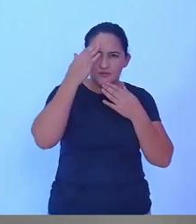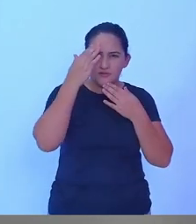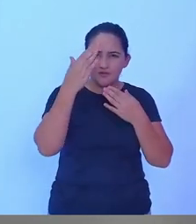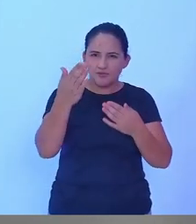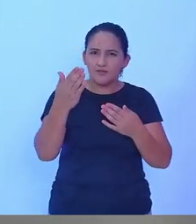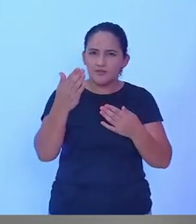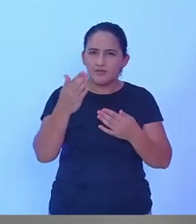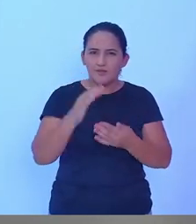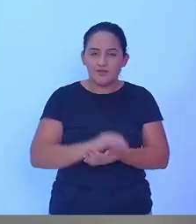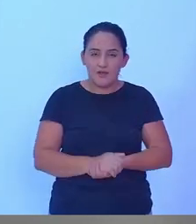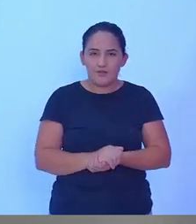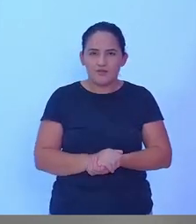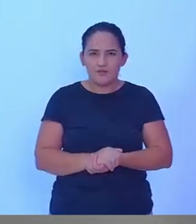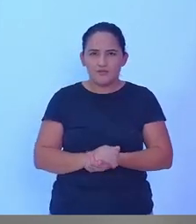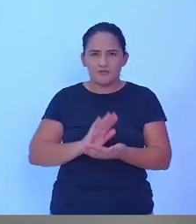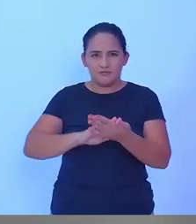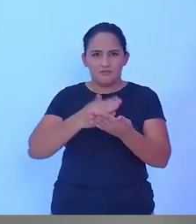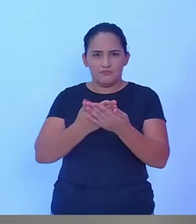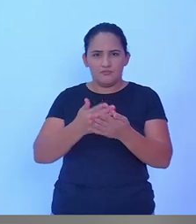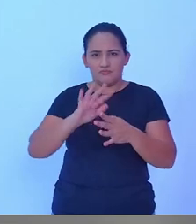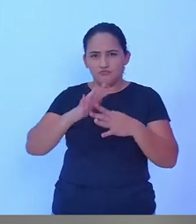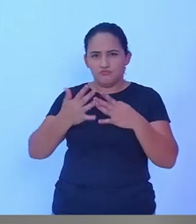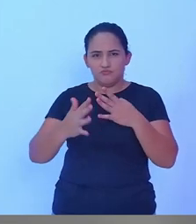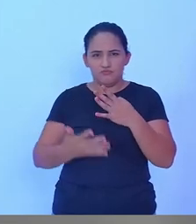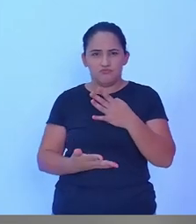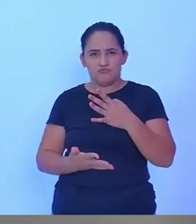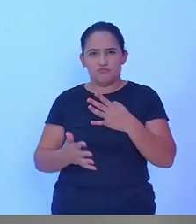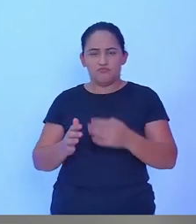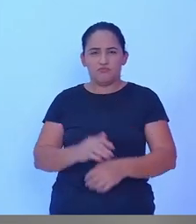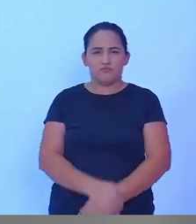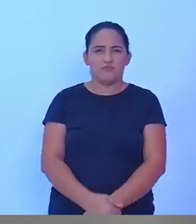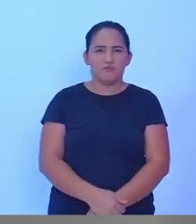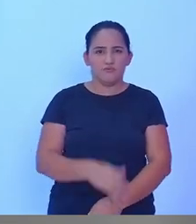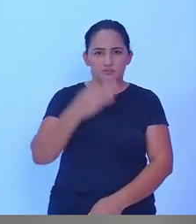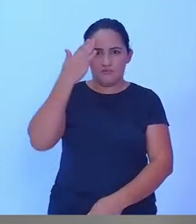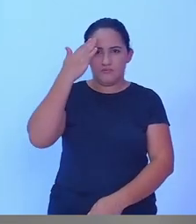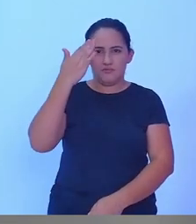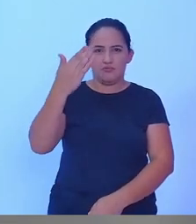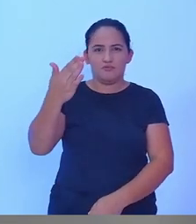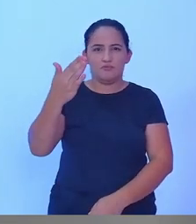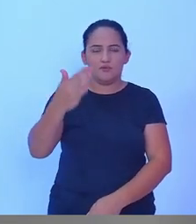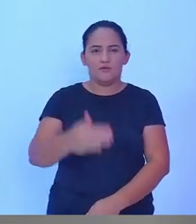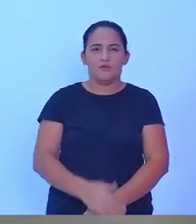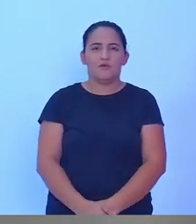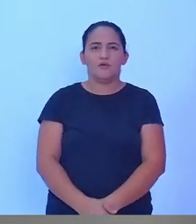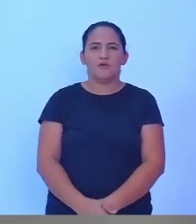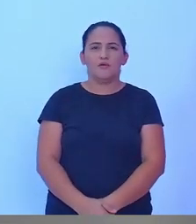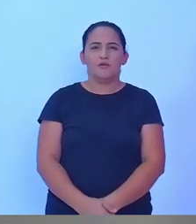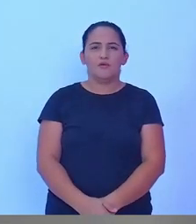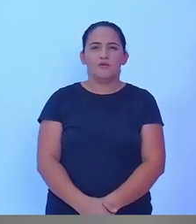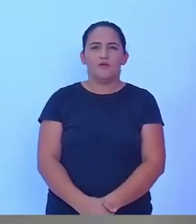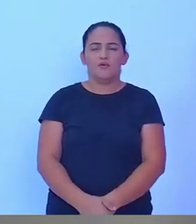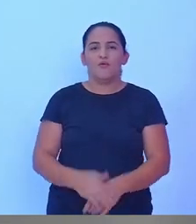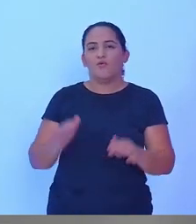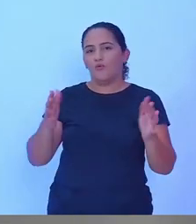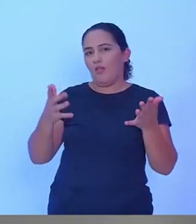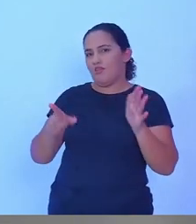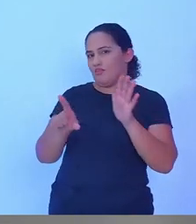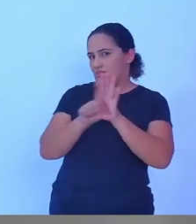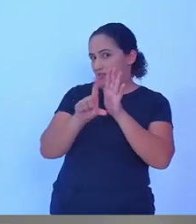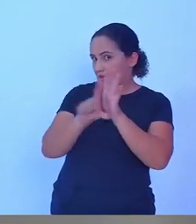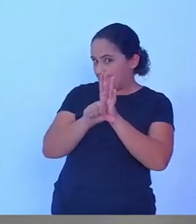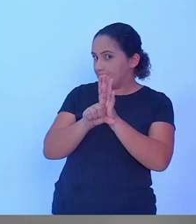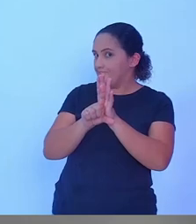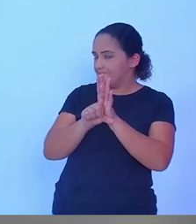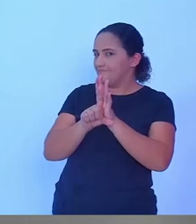a Grace, que hoje está traduzindo as libras no nosso programa. Isso é lei e nós estamos